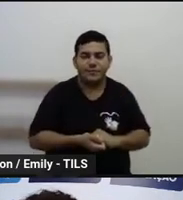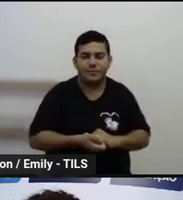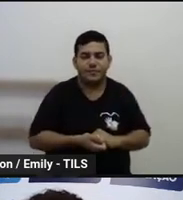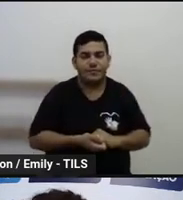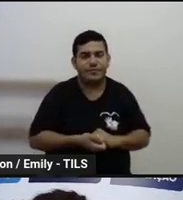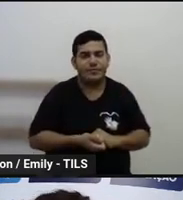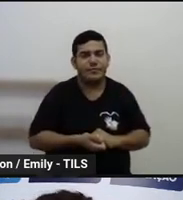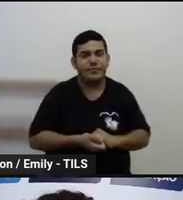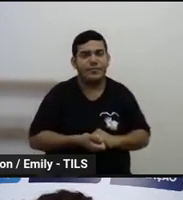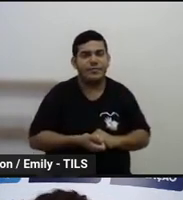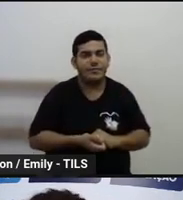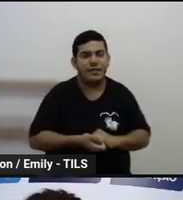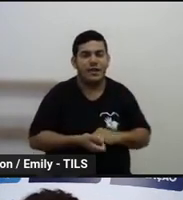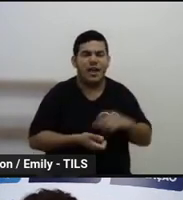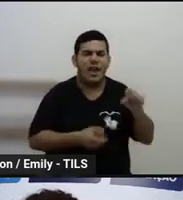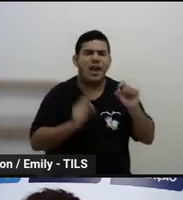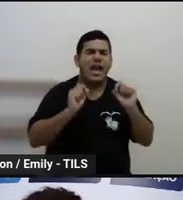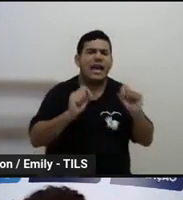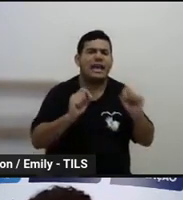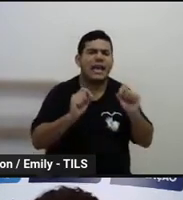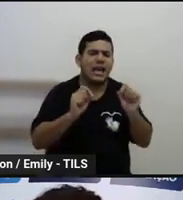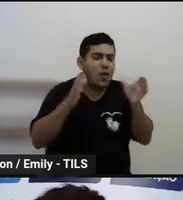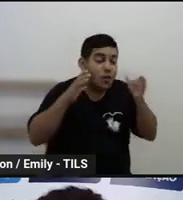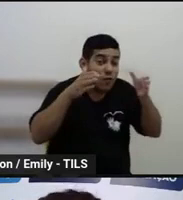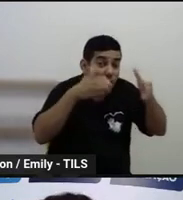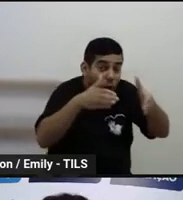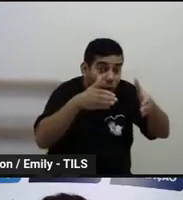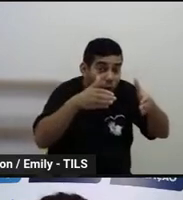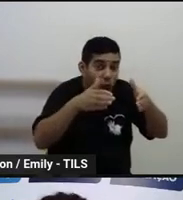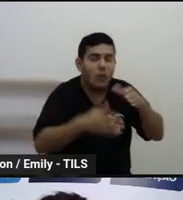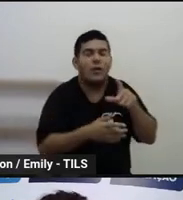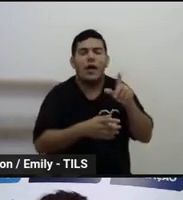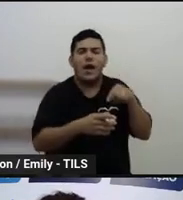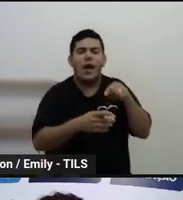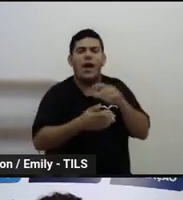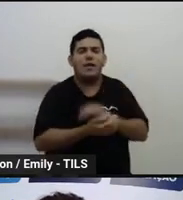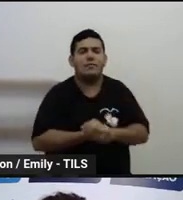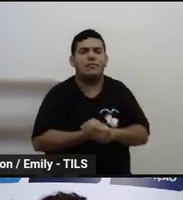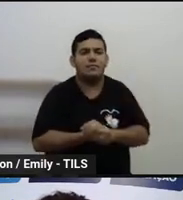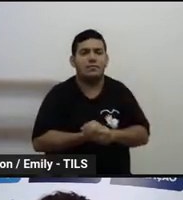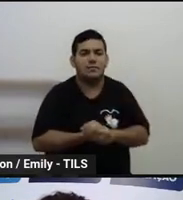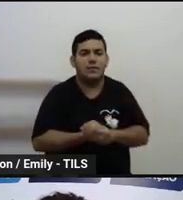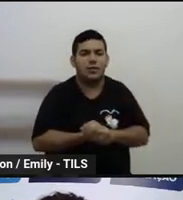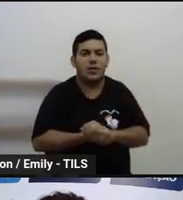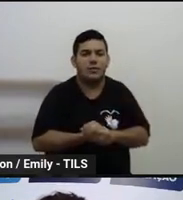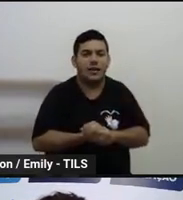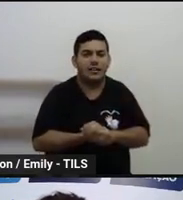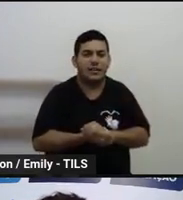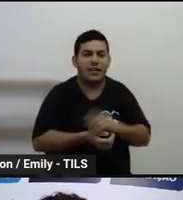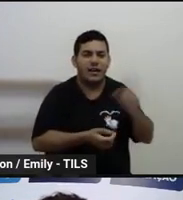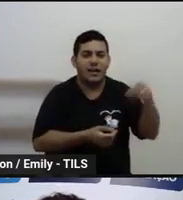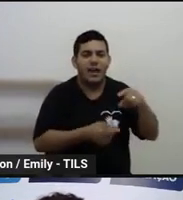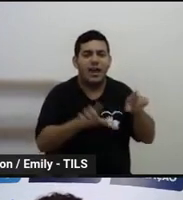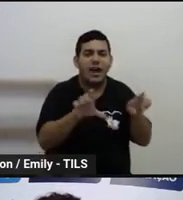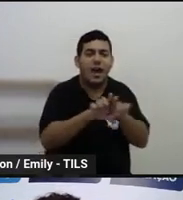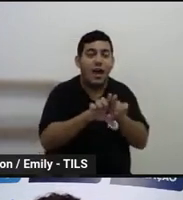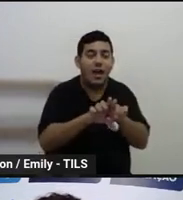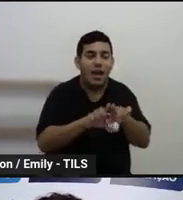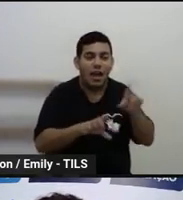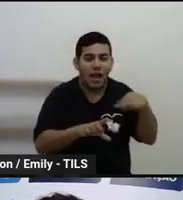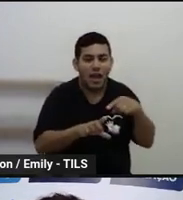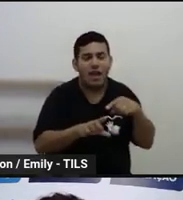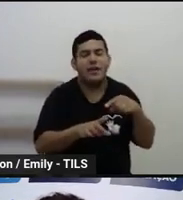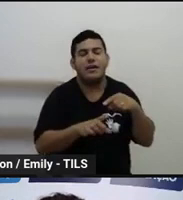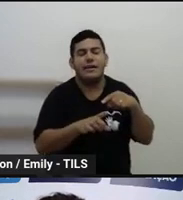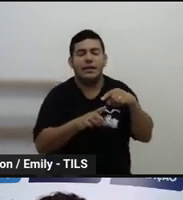Então, quem é o público-alvo nesse programa? O público-alvo são as turmas dos anos